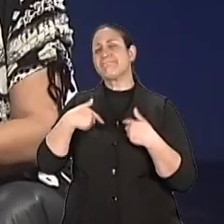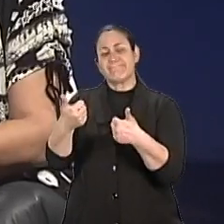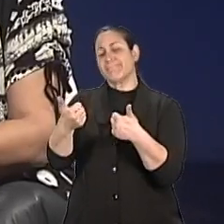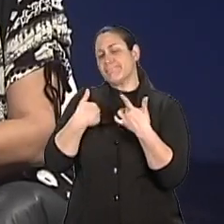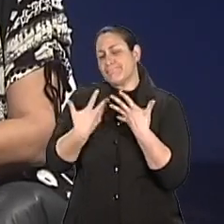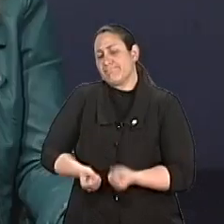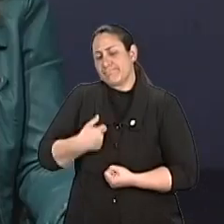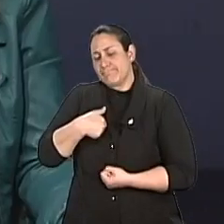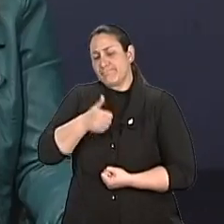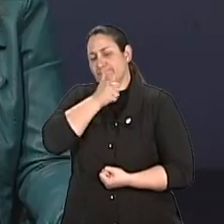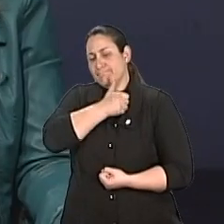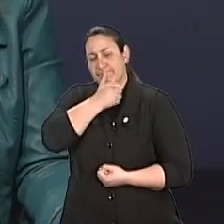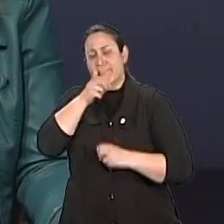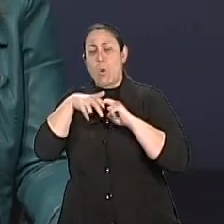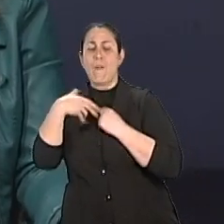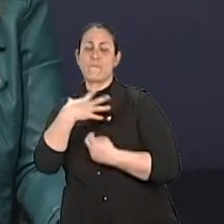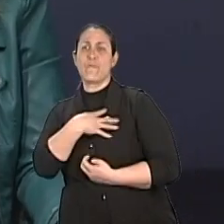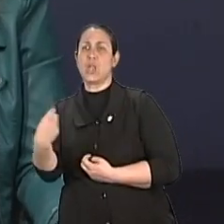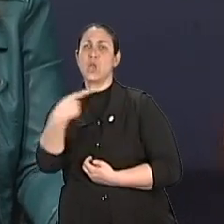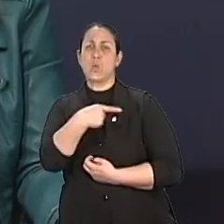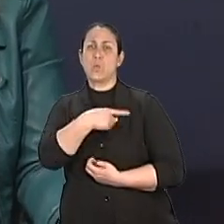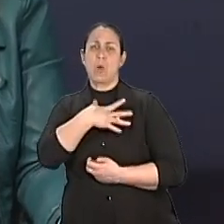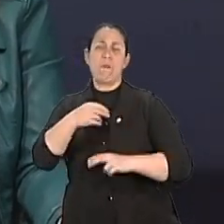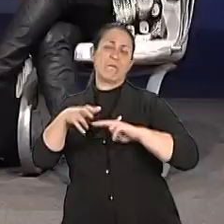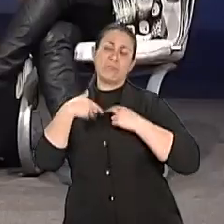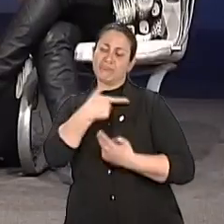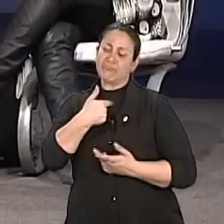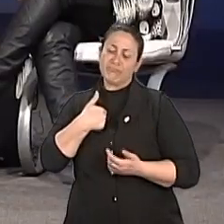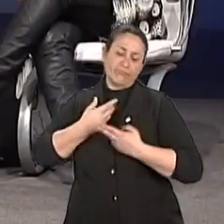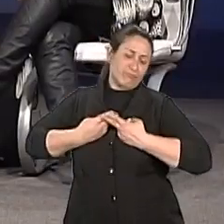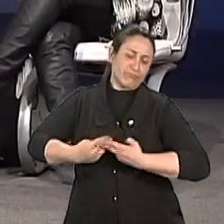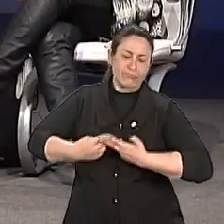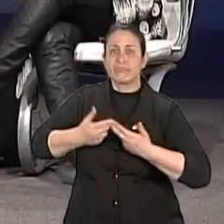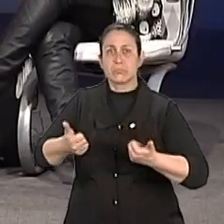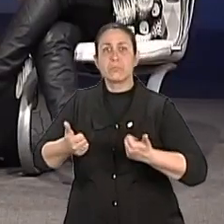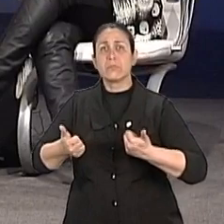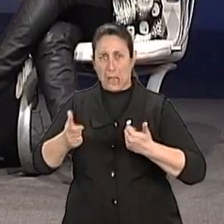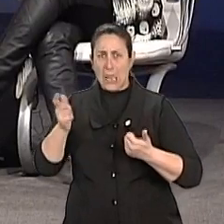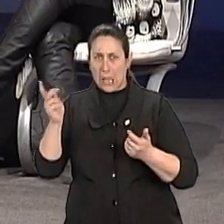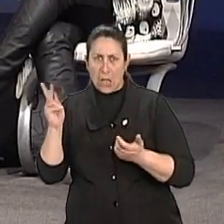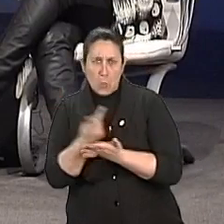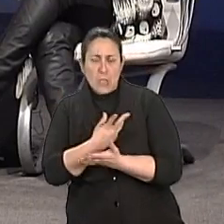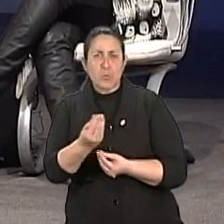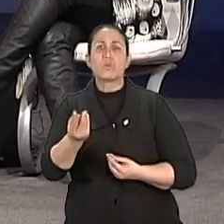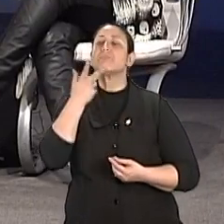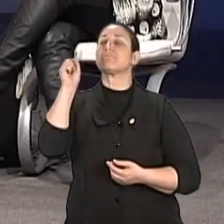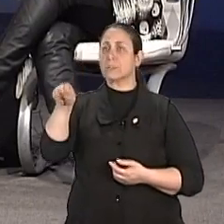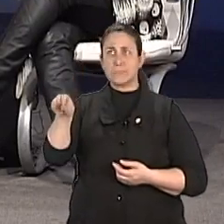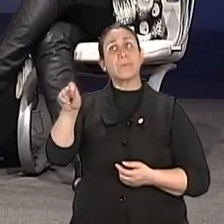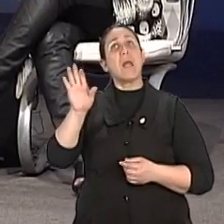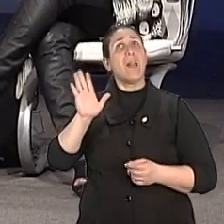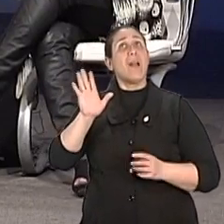e dos filhos? Ah, eu acho que ainda existe muito Ela não vive bem, mas ela continua. existe. Mas esse movimento, esse